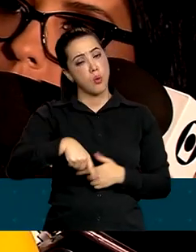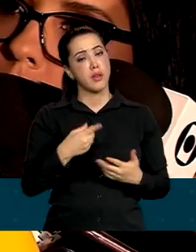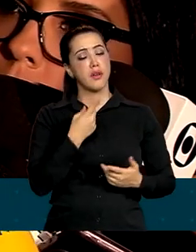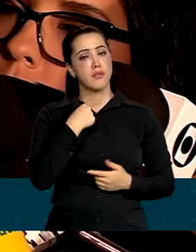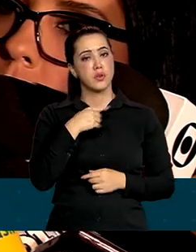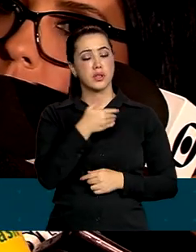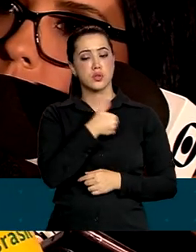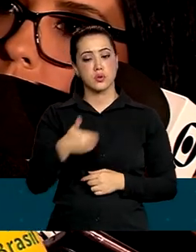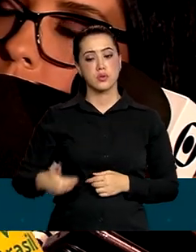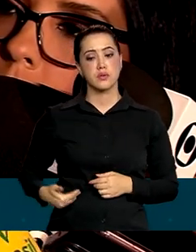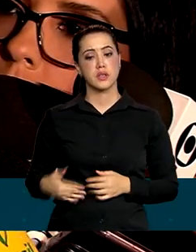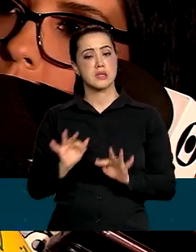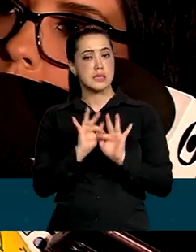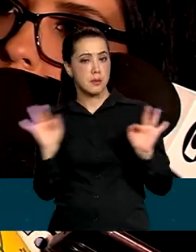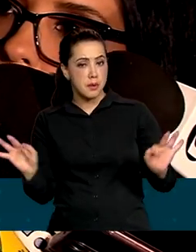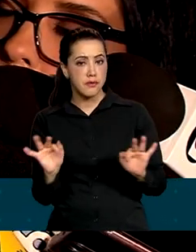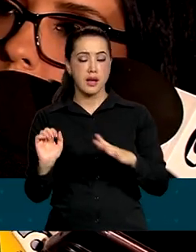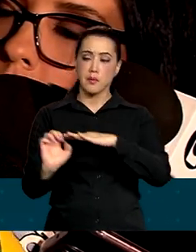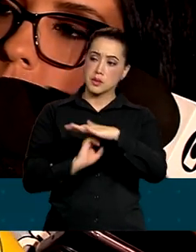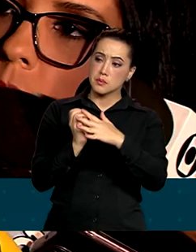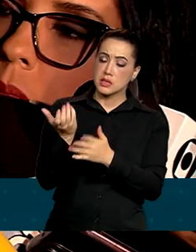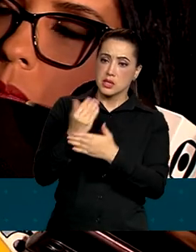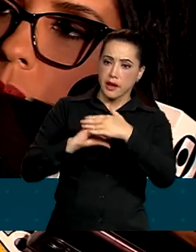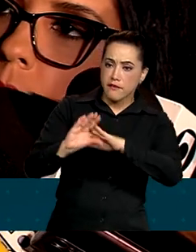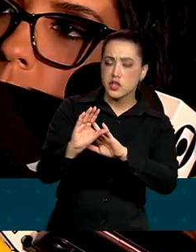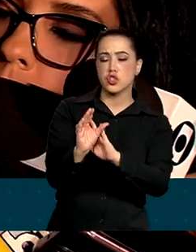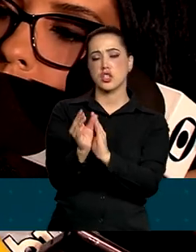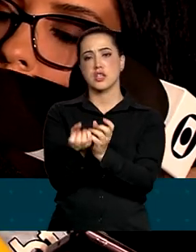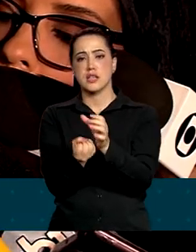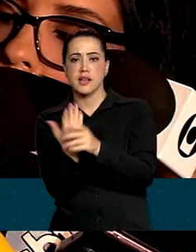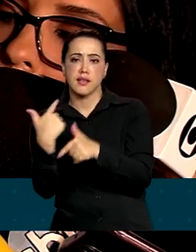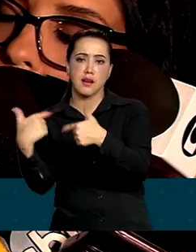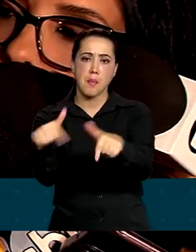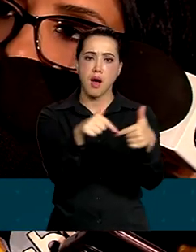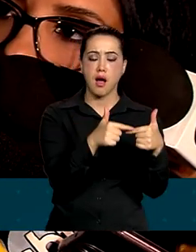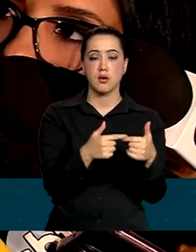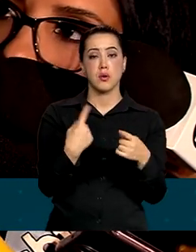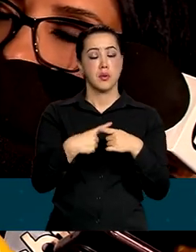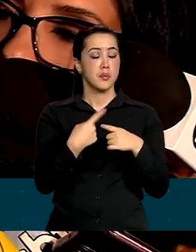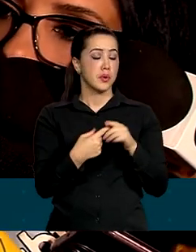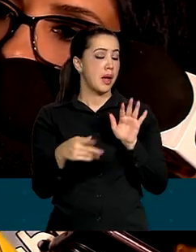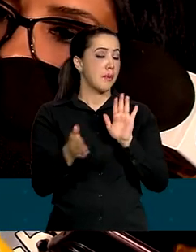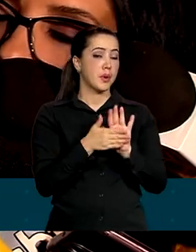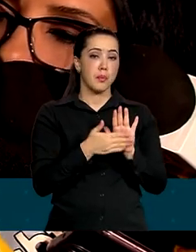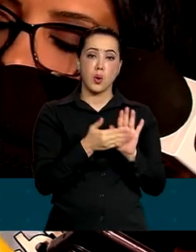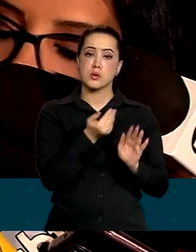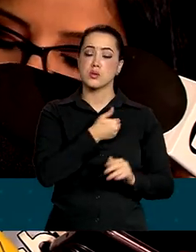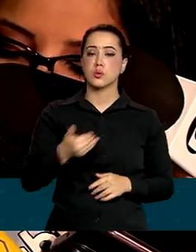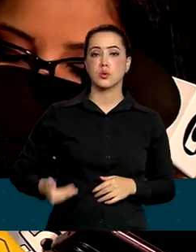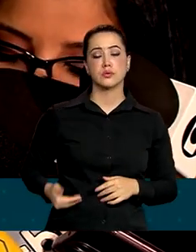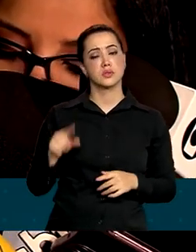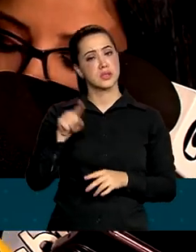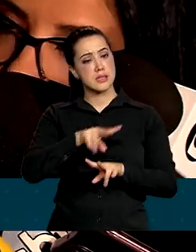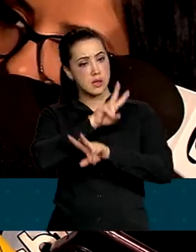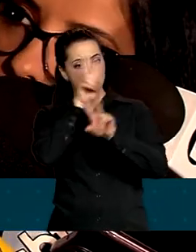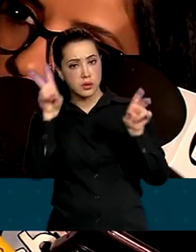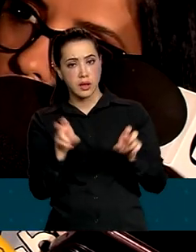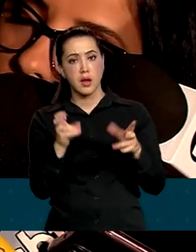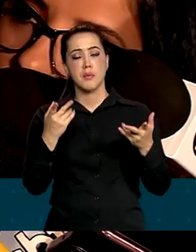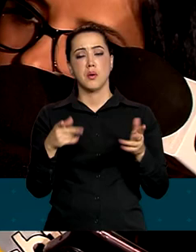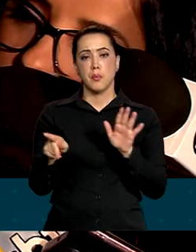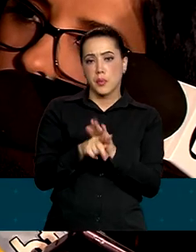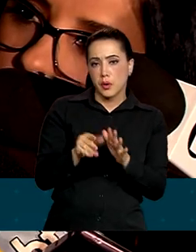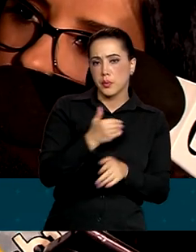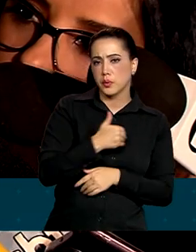Simplificar os impostos para os empresários que querem investir, gerar emprego, que é a proposta do governo da reforma tributária. Esse é um tema que envolve o governo, mas